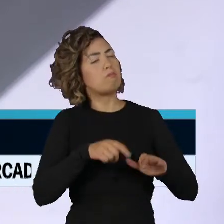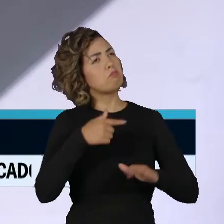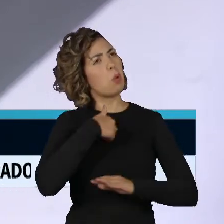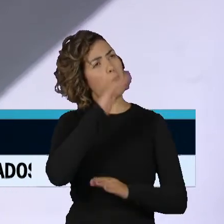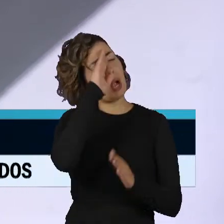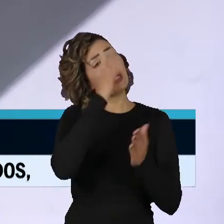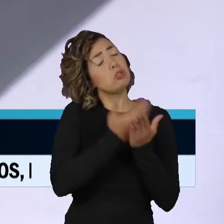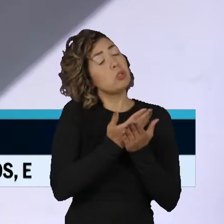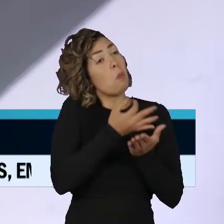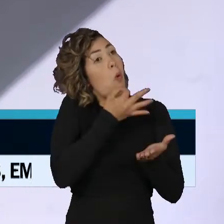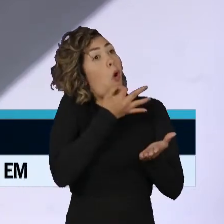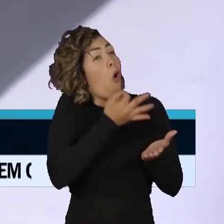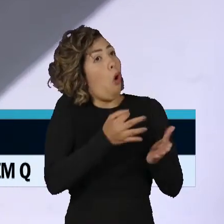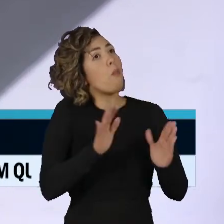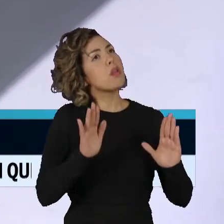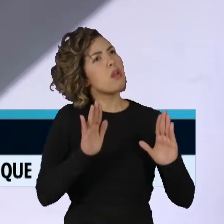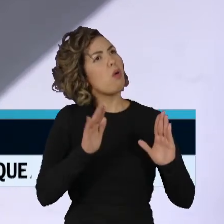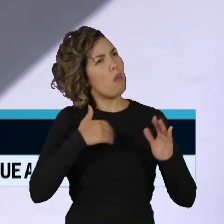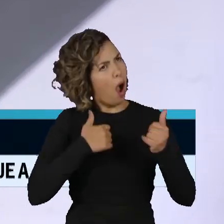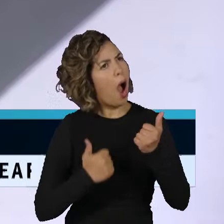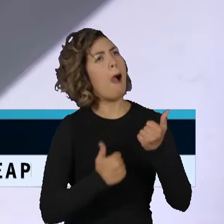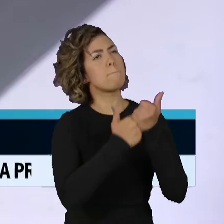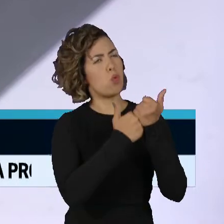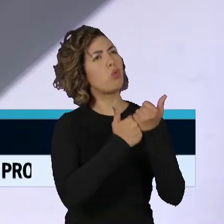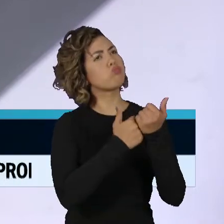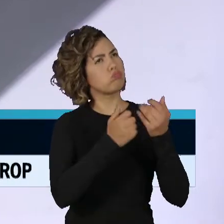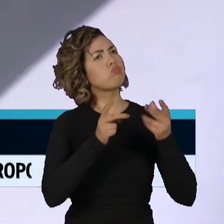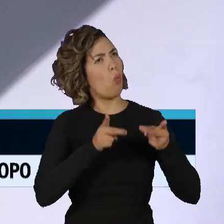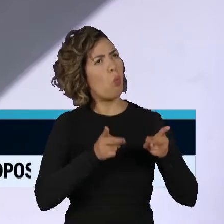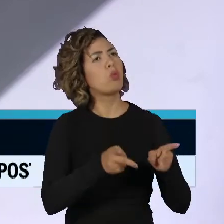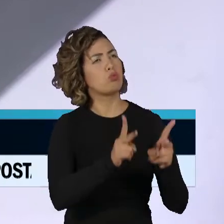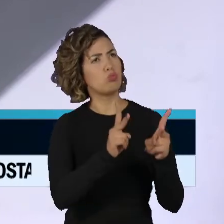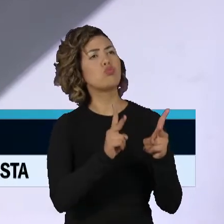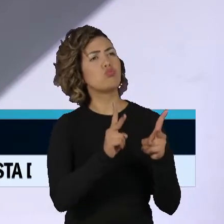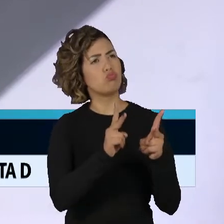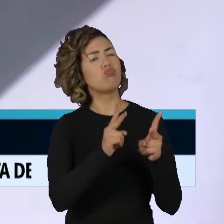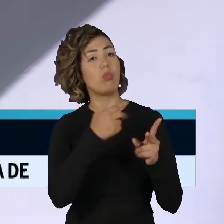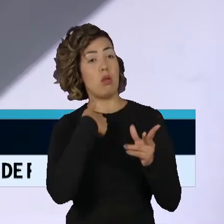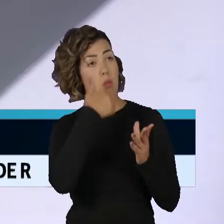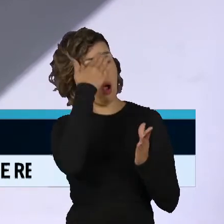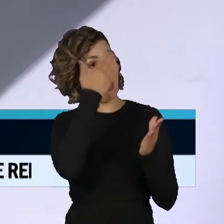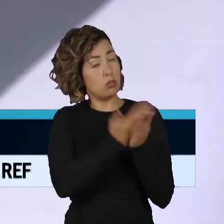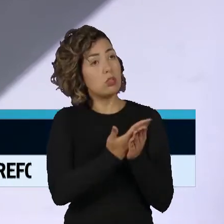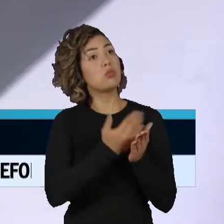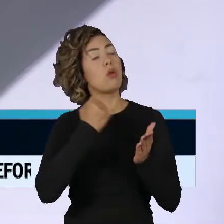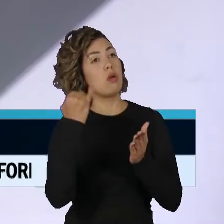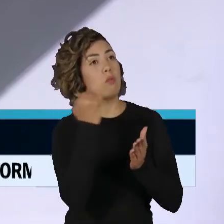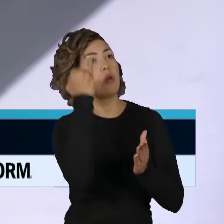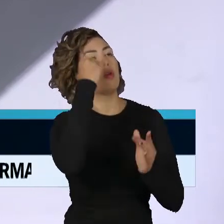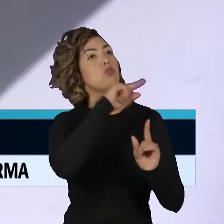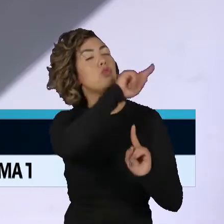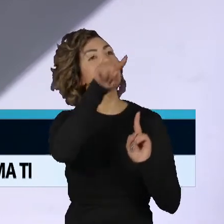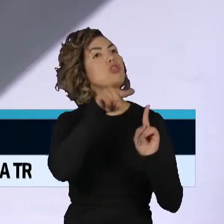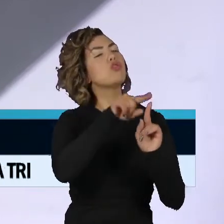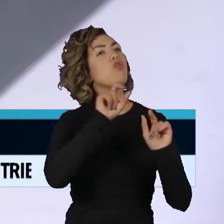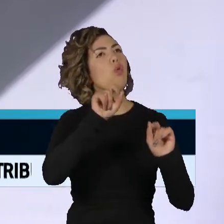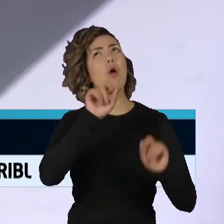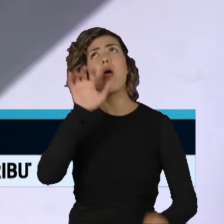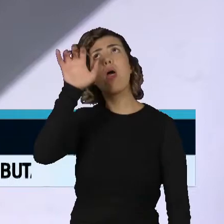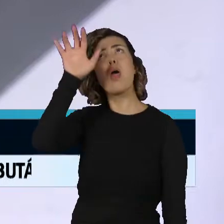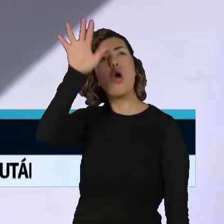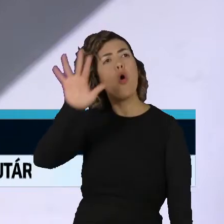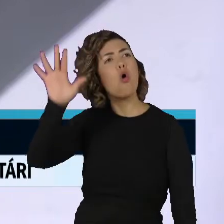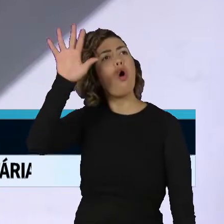na minha opinião, muito defensiva. Acho que também tem que abrir um diálogo com o Parlamento Europeu, com os